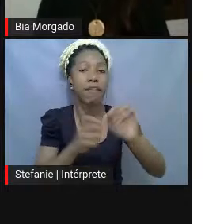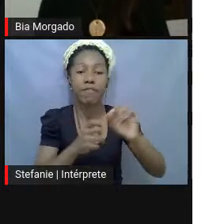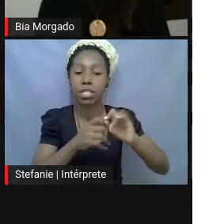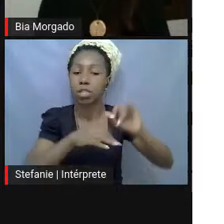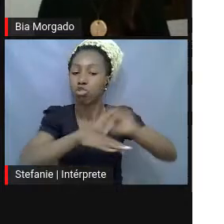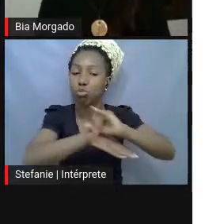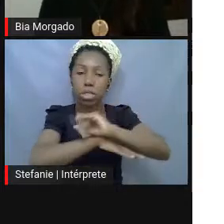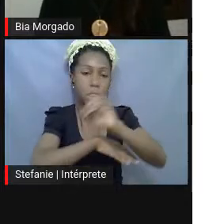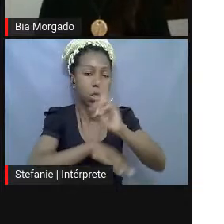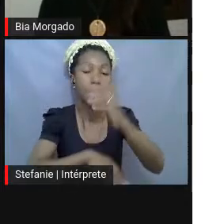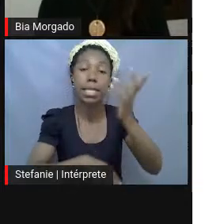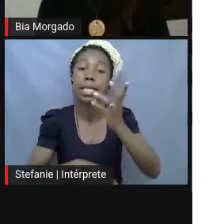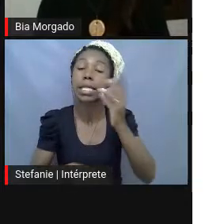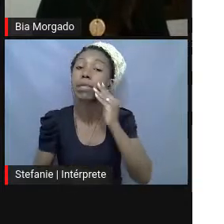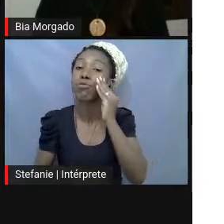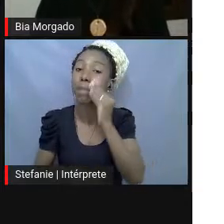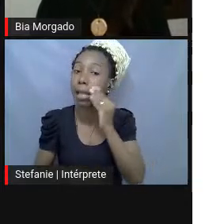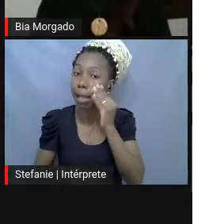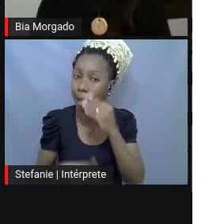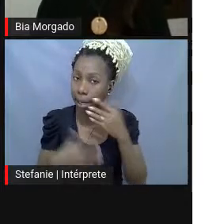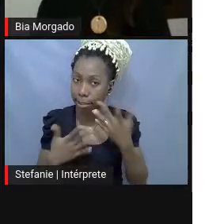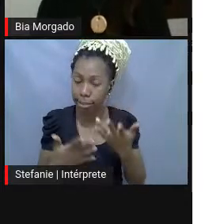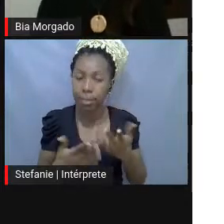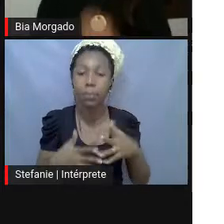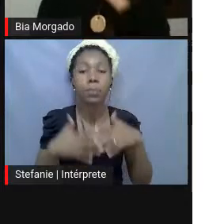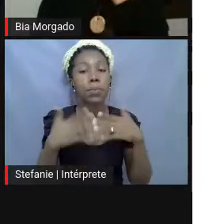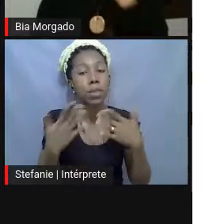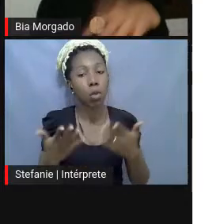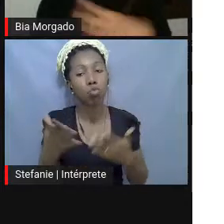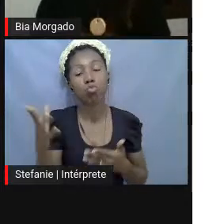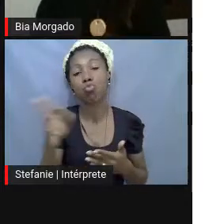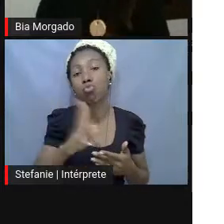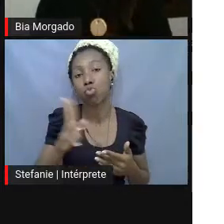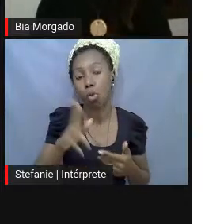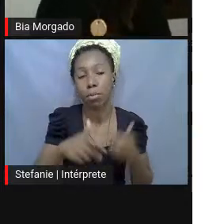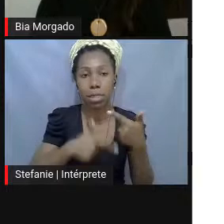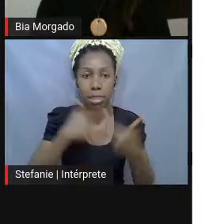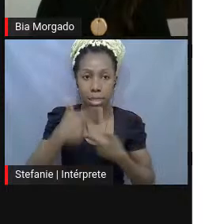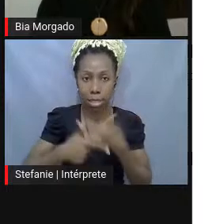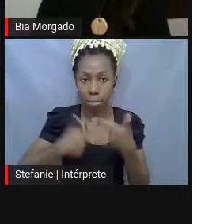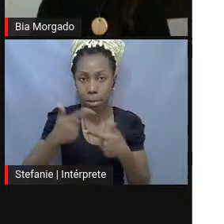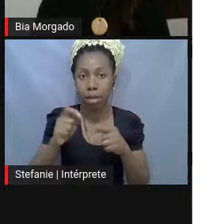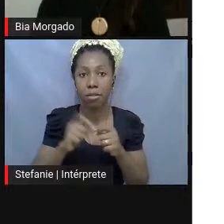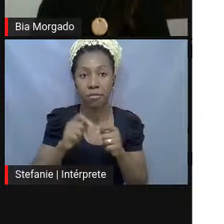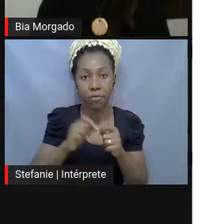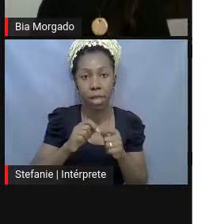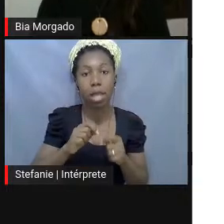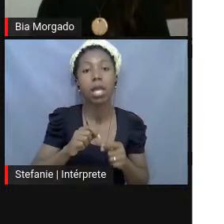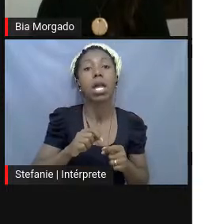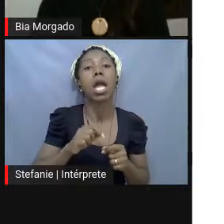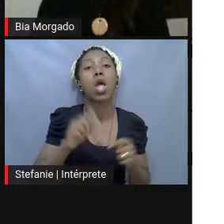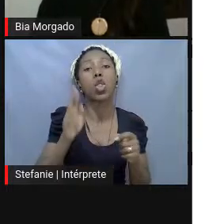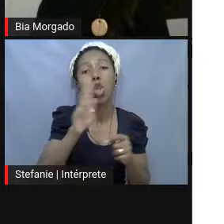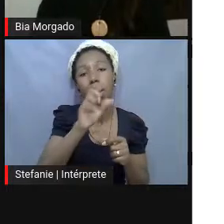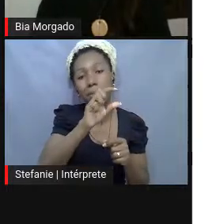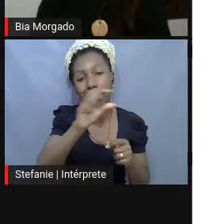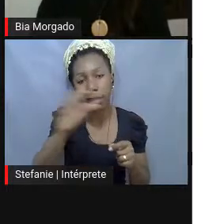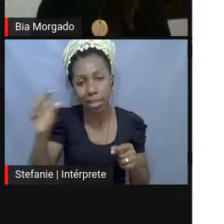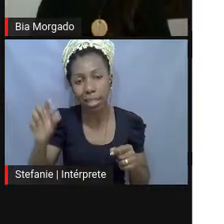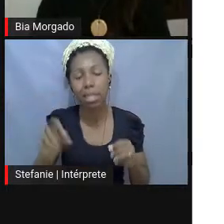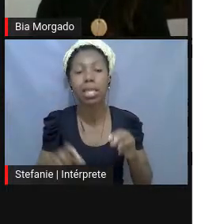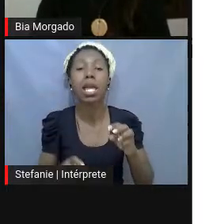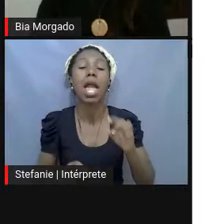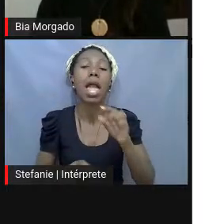né, uma experiência, então ele chamava esse trabalho, né, que ele fez de Whitechapel Experiment, ou Experiência